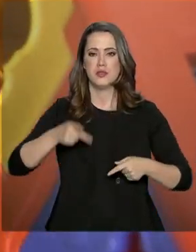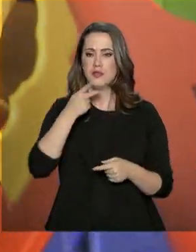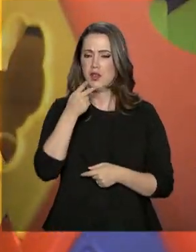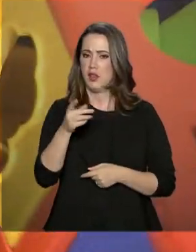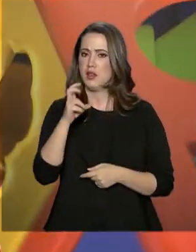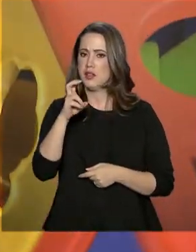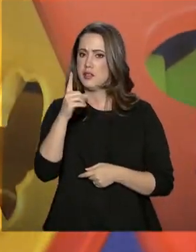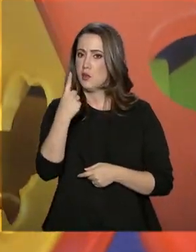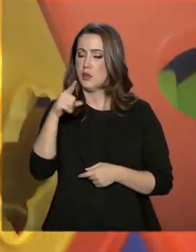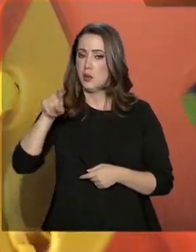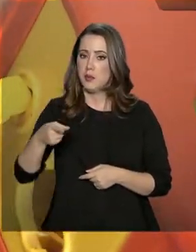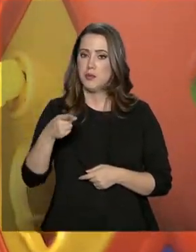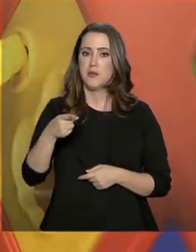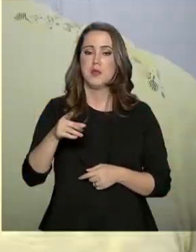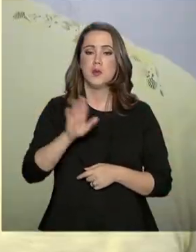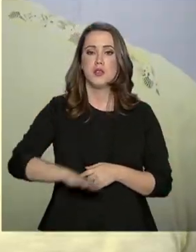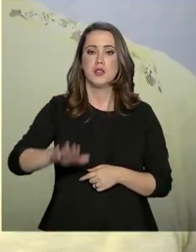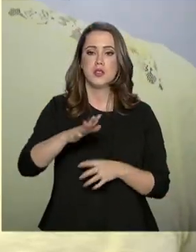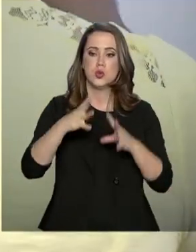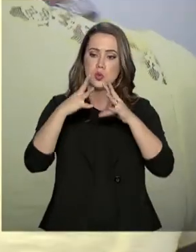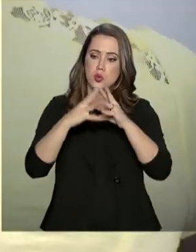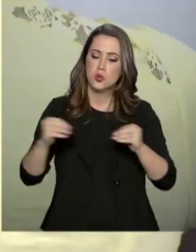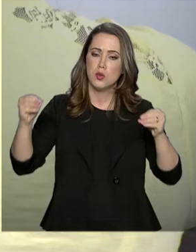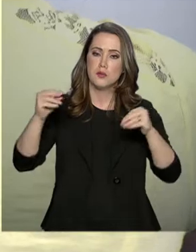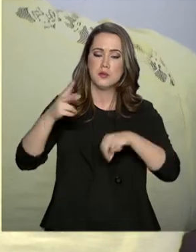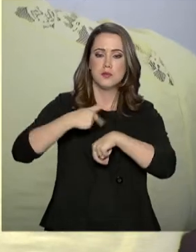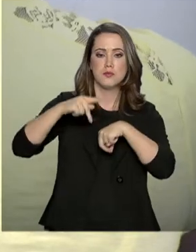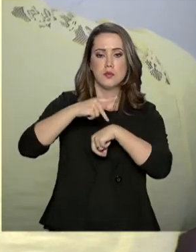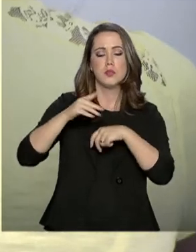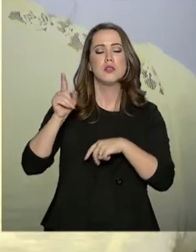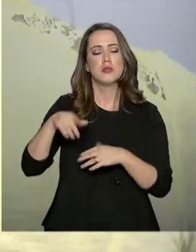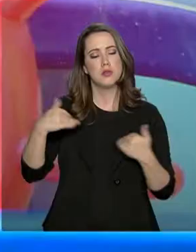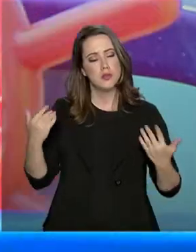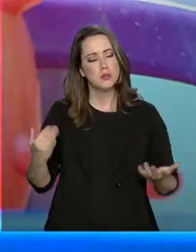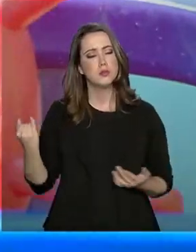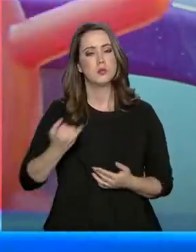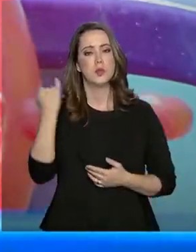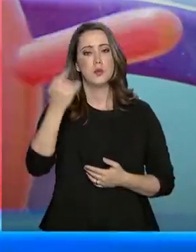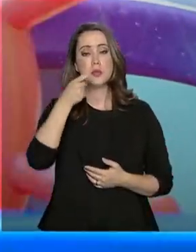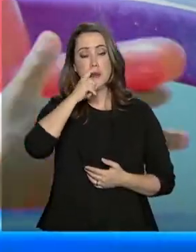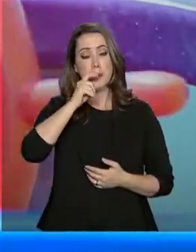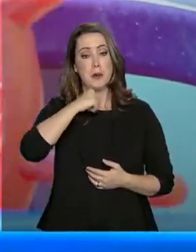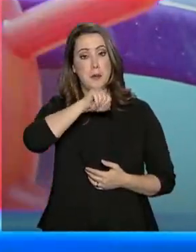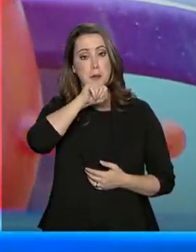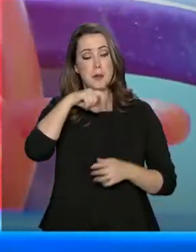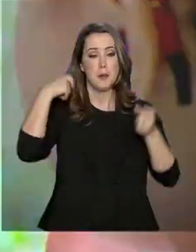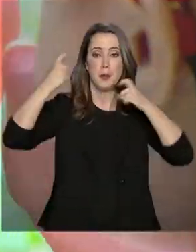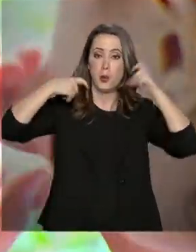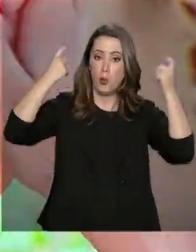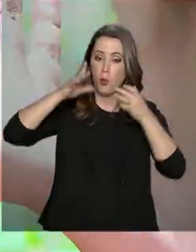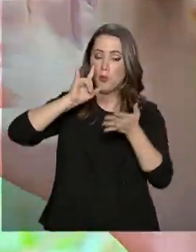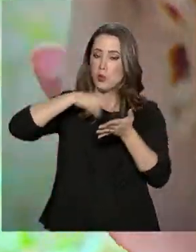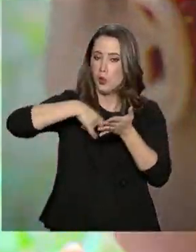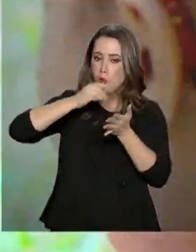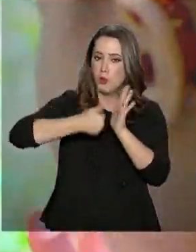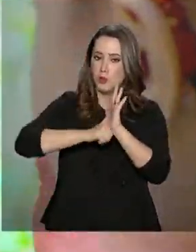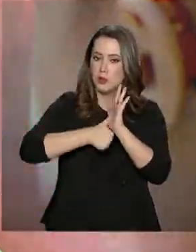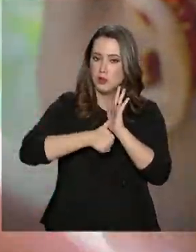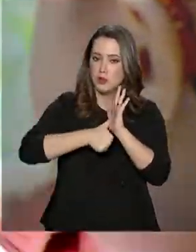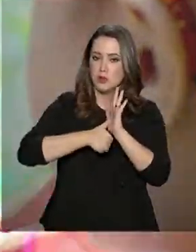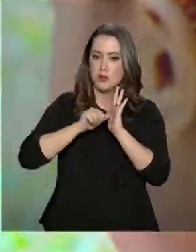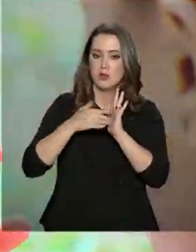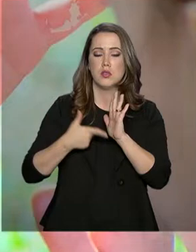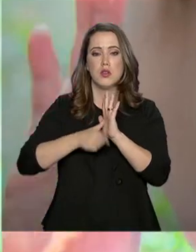crianças desaparecem por ano no país. E por isso, é importante que os pais se preocupem em tirar o documento de identidade dos